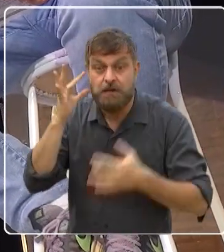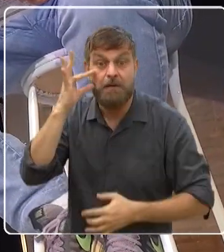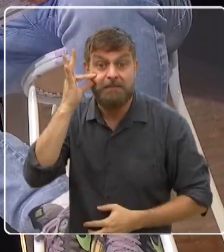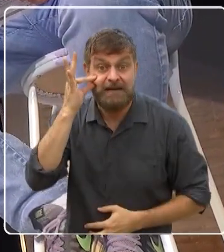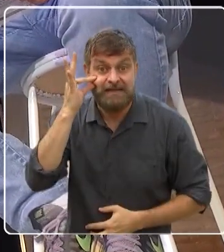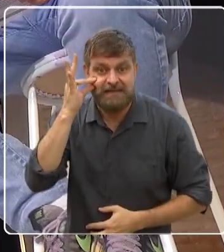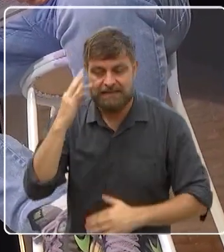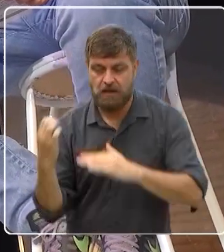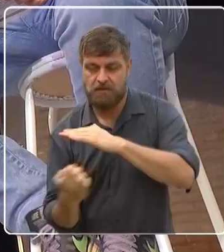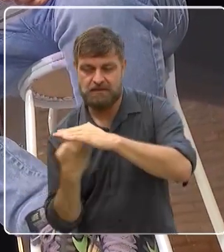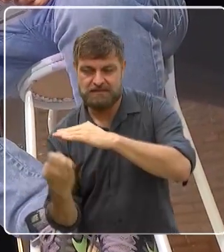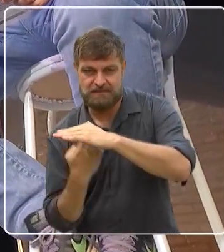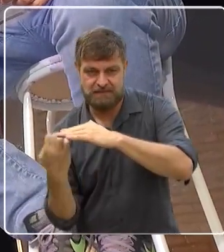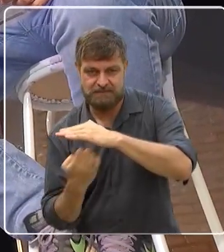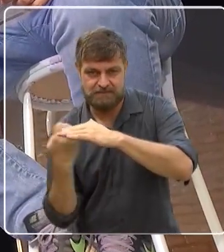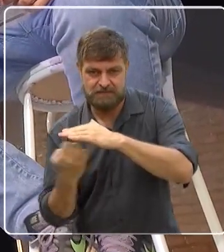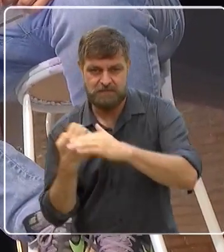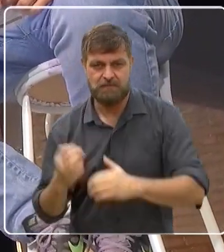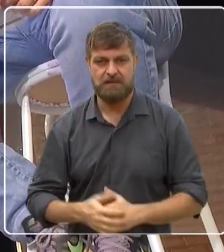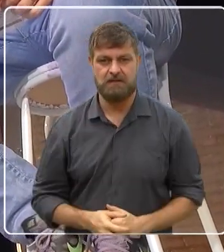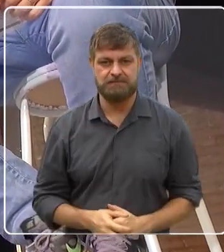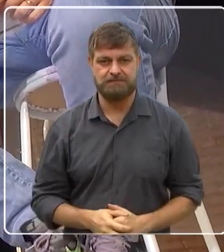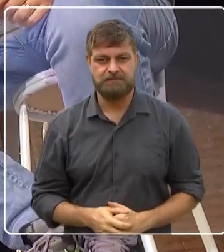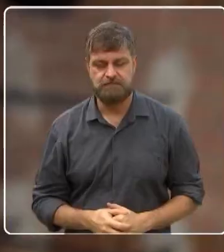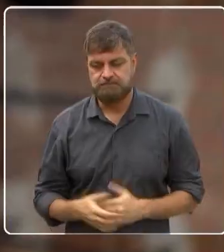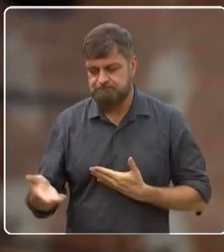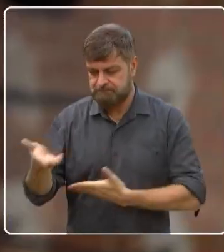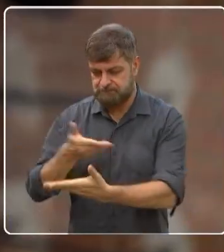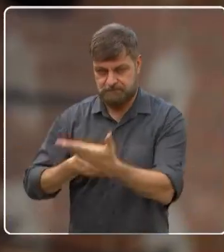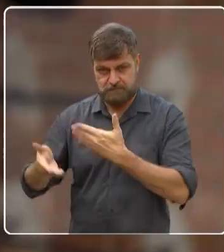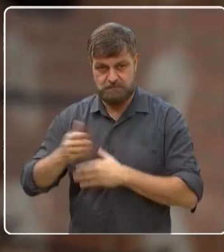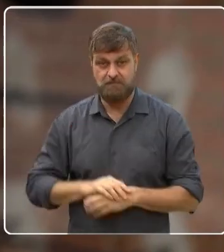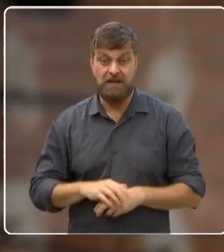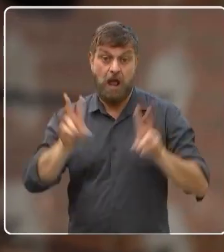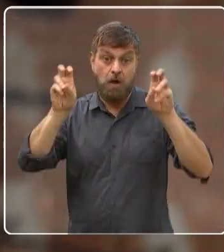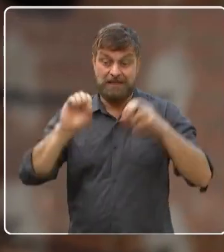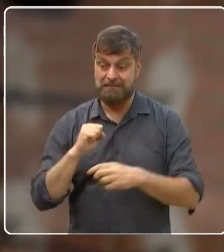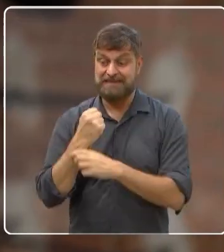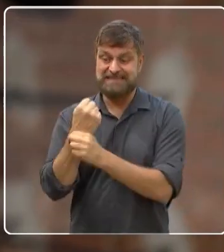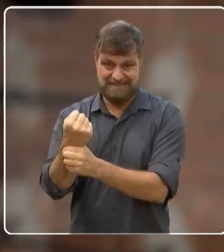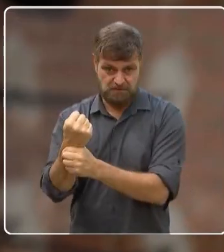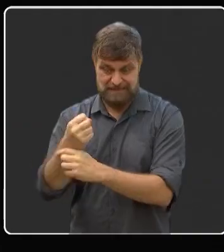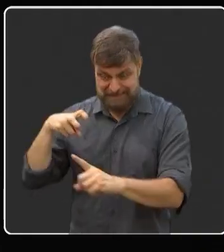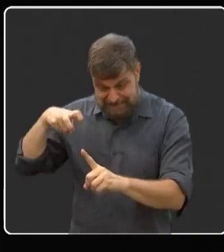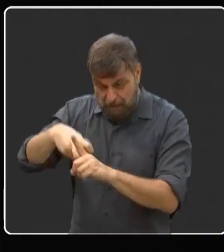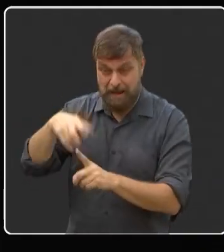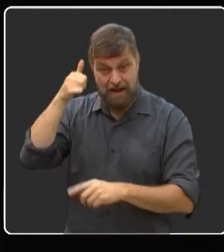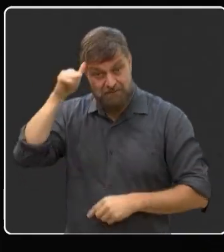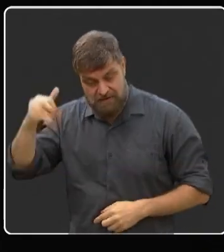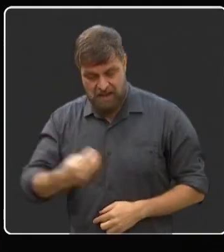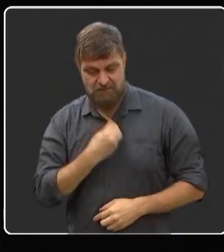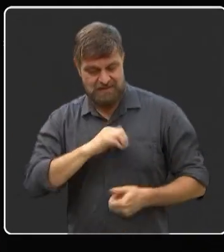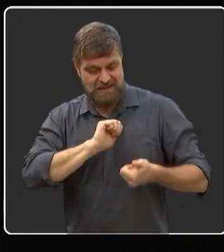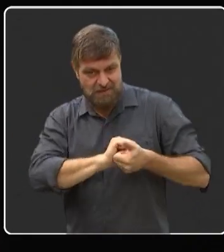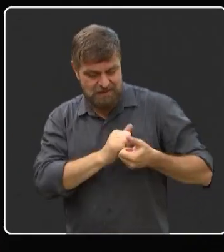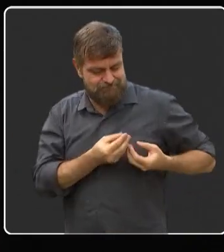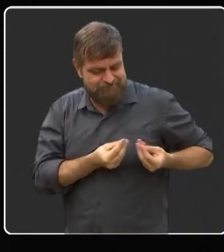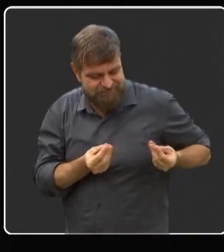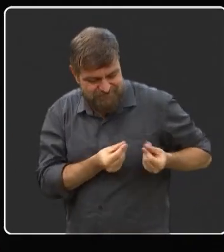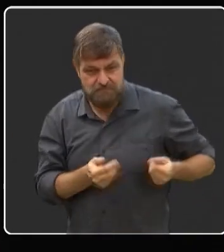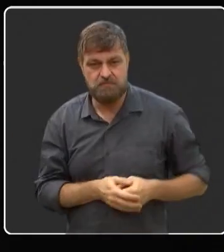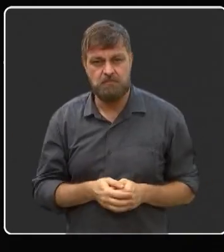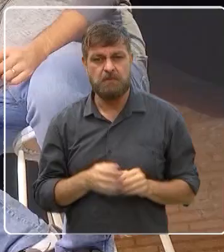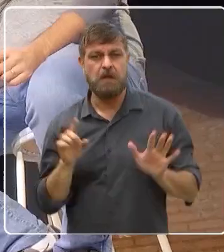os espetáculos pra cipate, né? Que são peças empresariais, fala sobre segurança de trabalho, qualidade de vida. Ô Beth, queria que você falasse